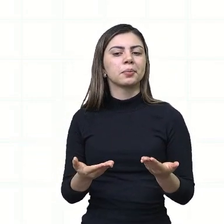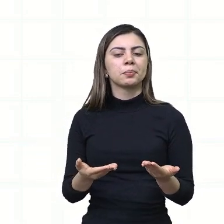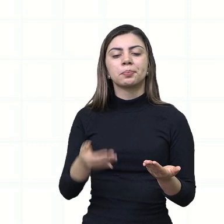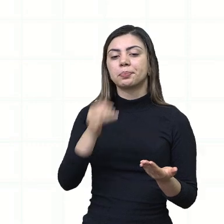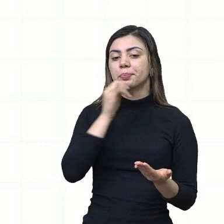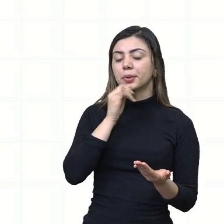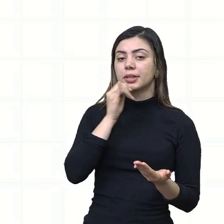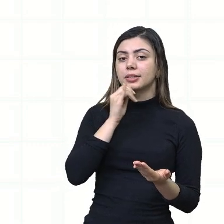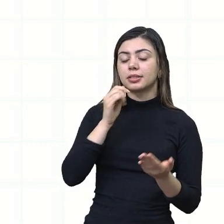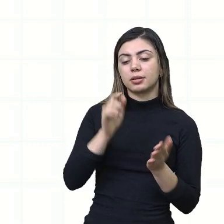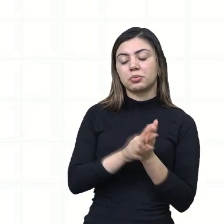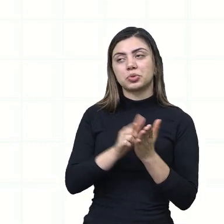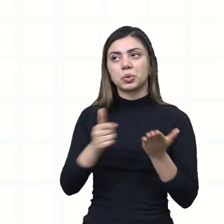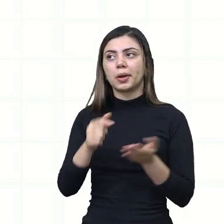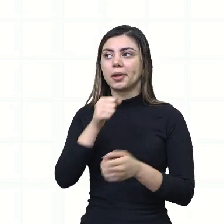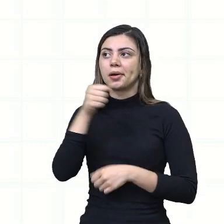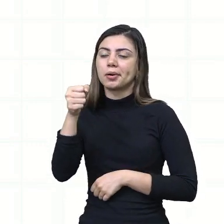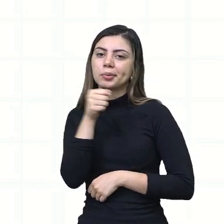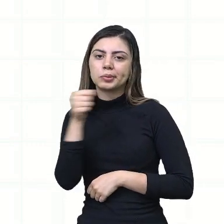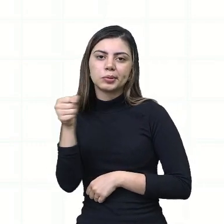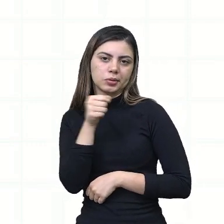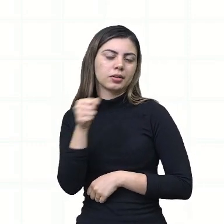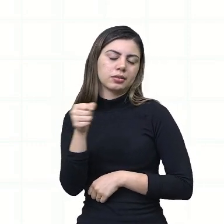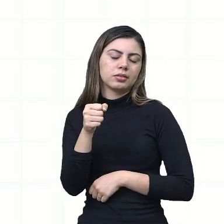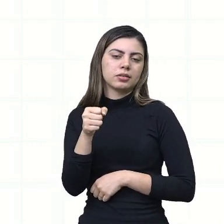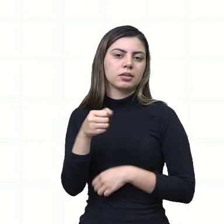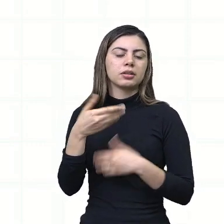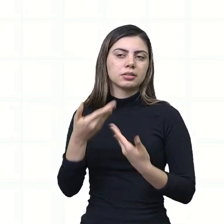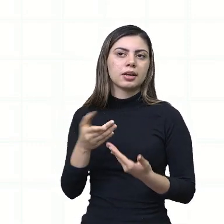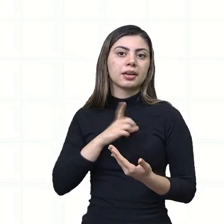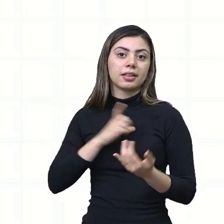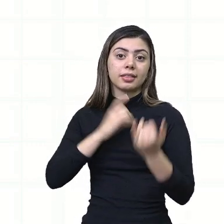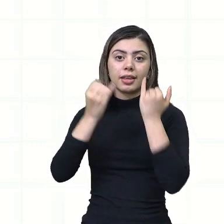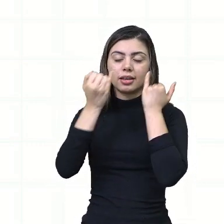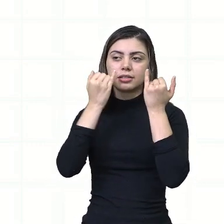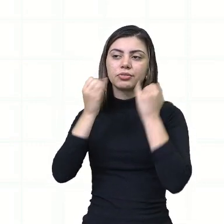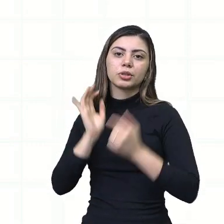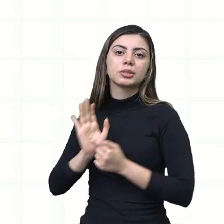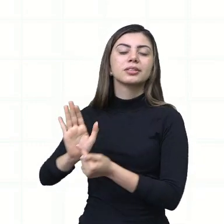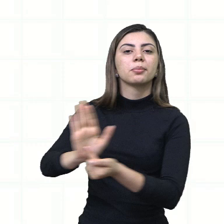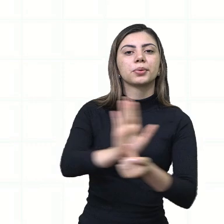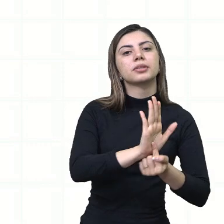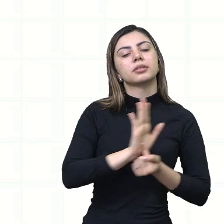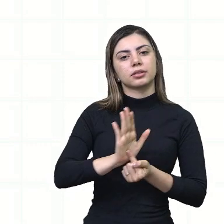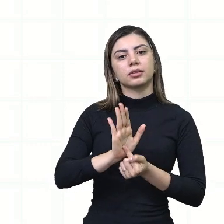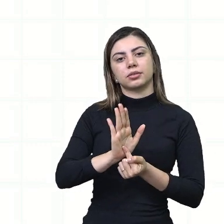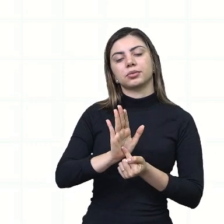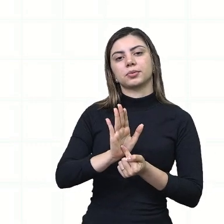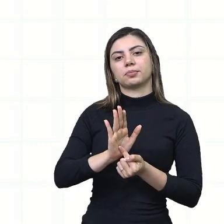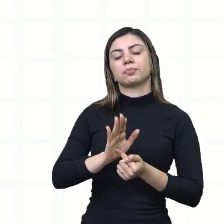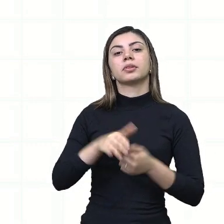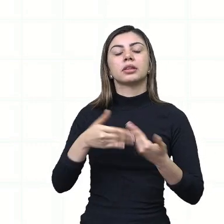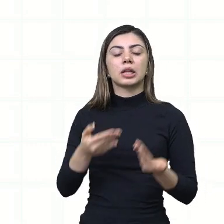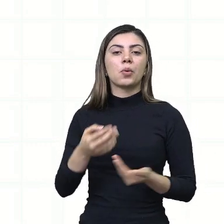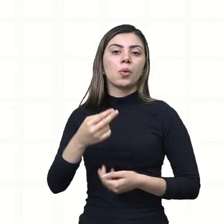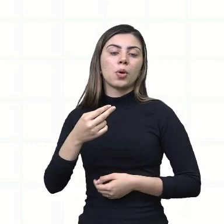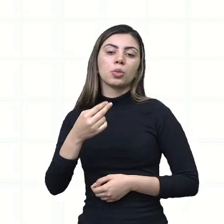né? Os jornais, os jornalistas, quem está trazendo as informações mais